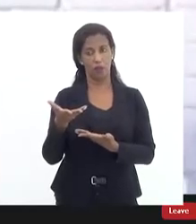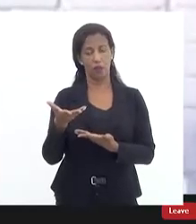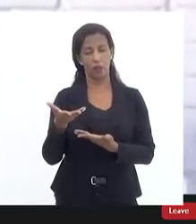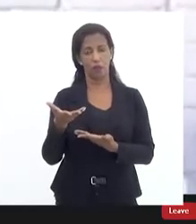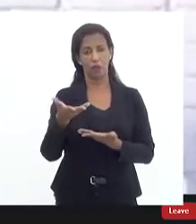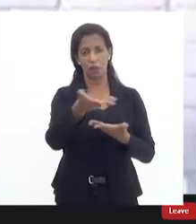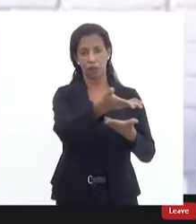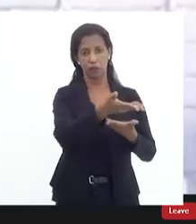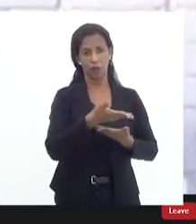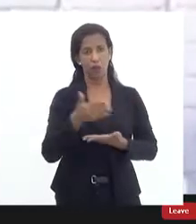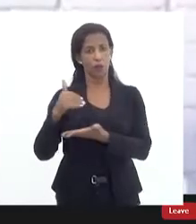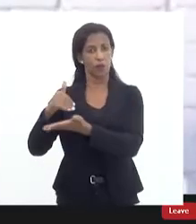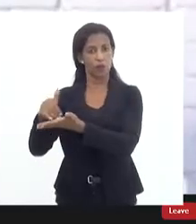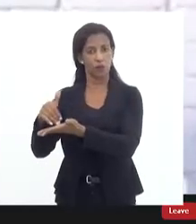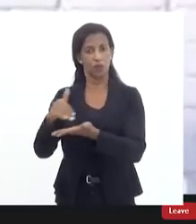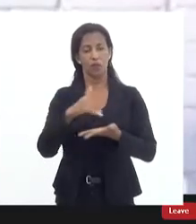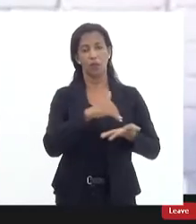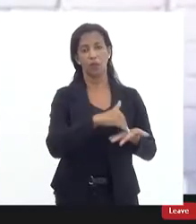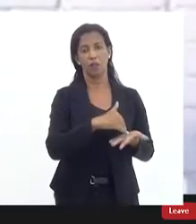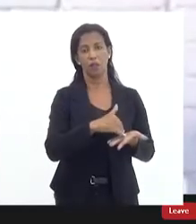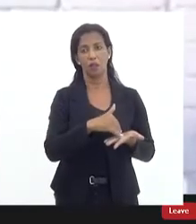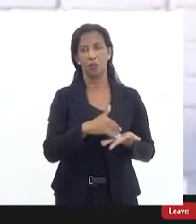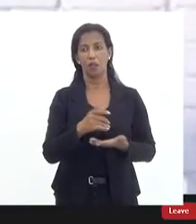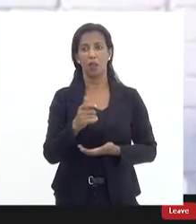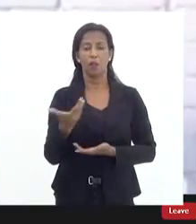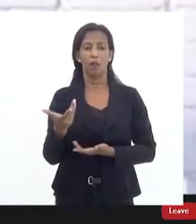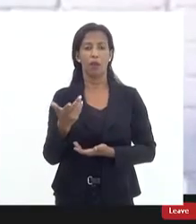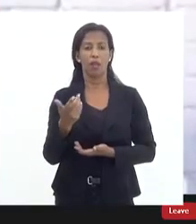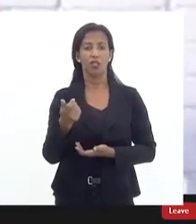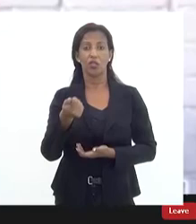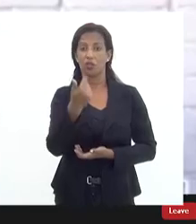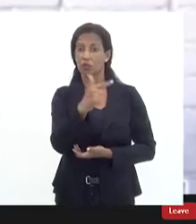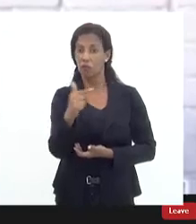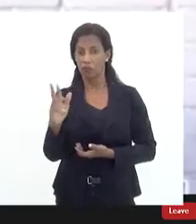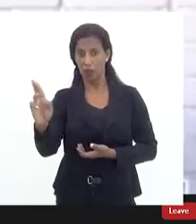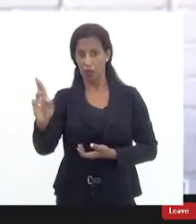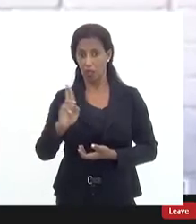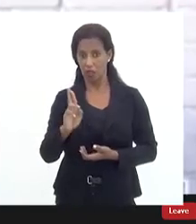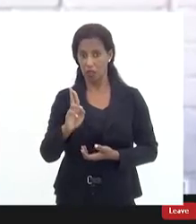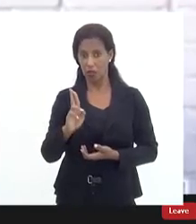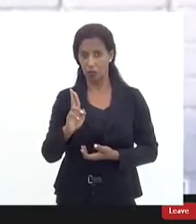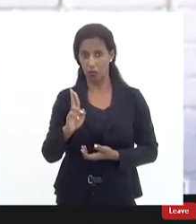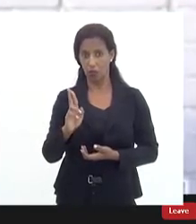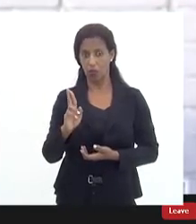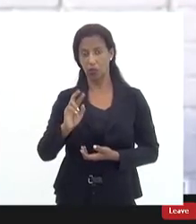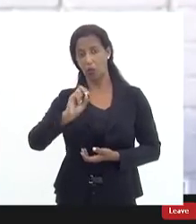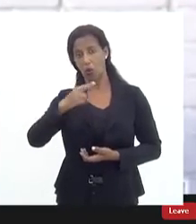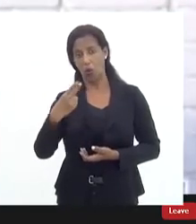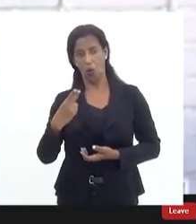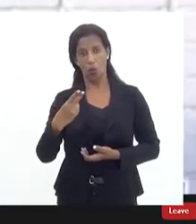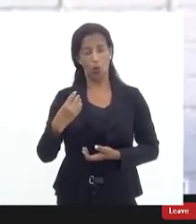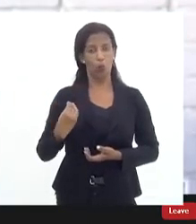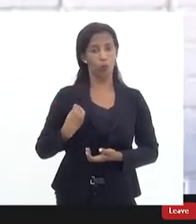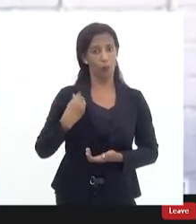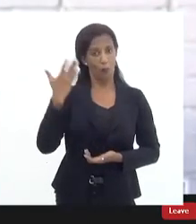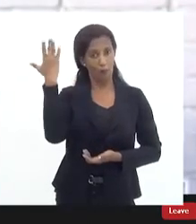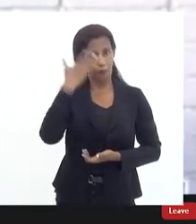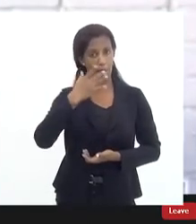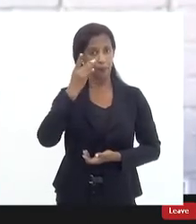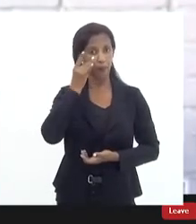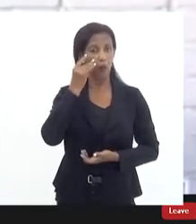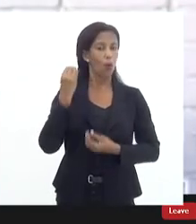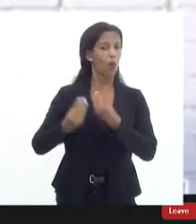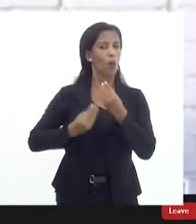ambos os secretários mas não havendo respostas afirmativas ou não havendo comparecimento muito provavelmente